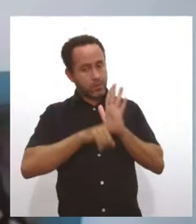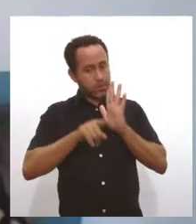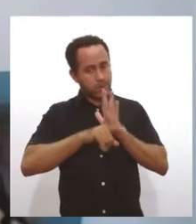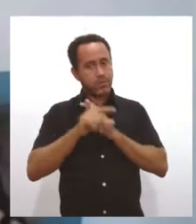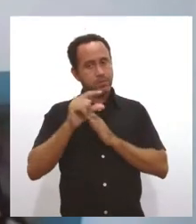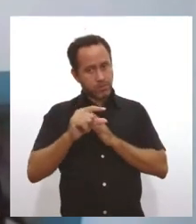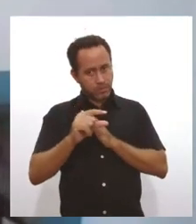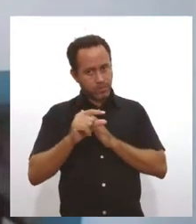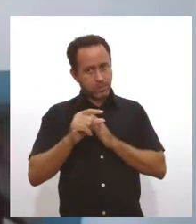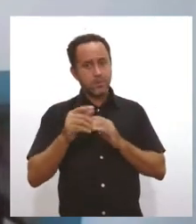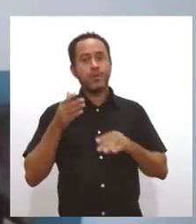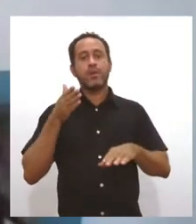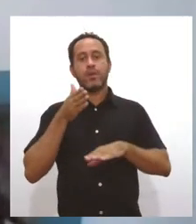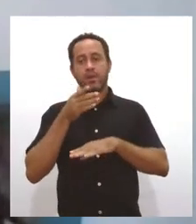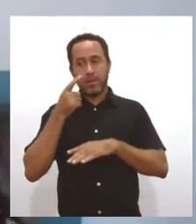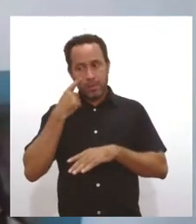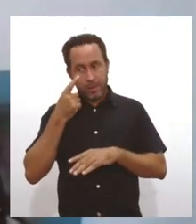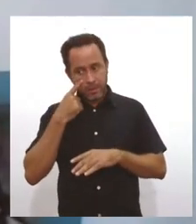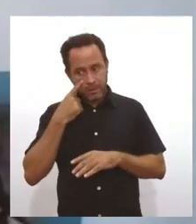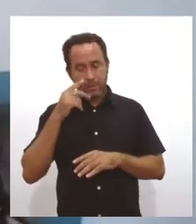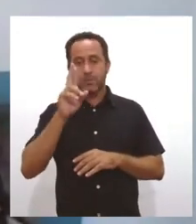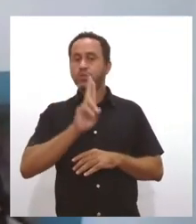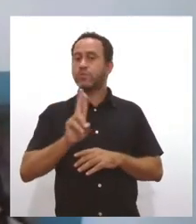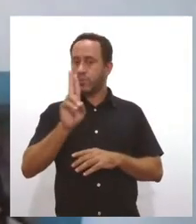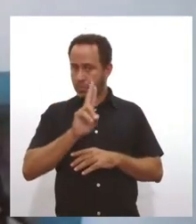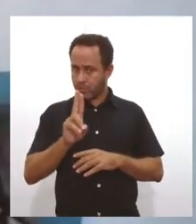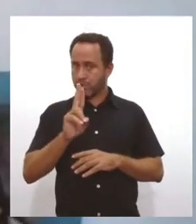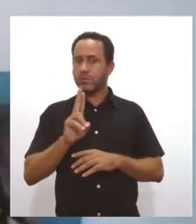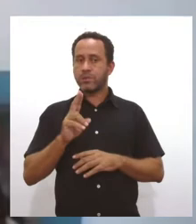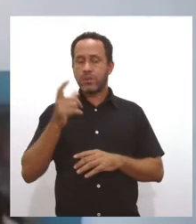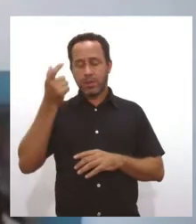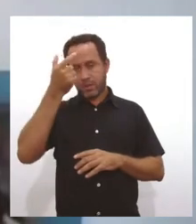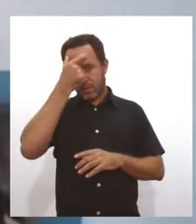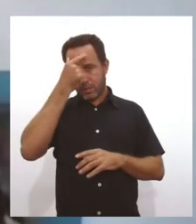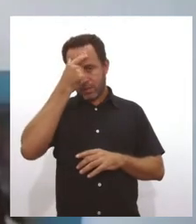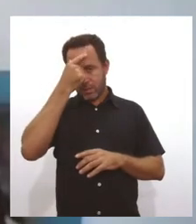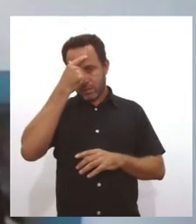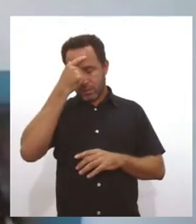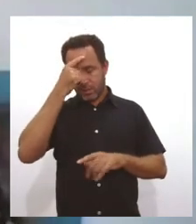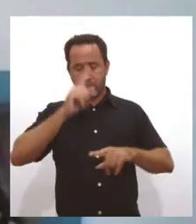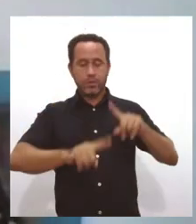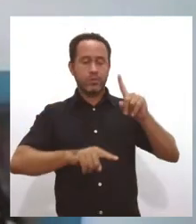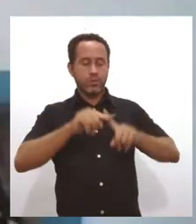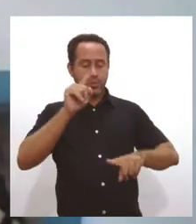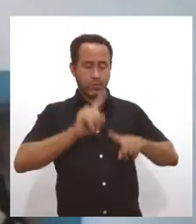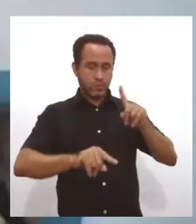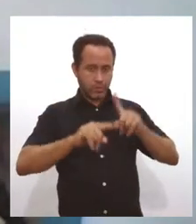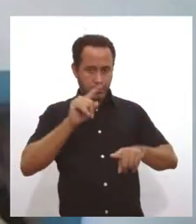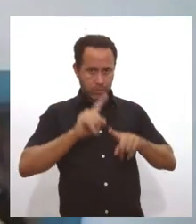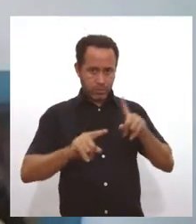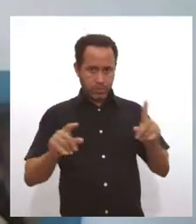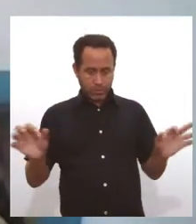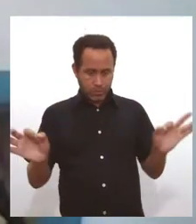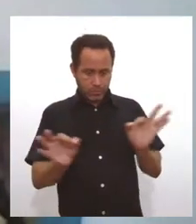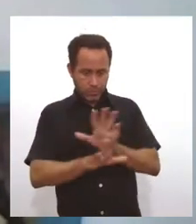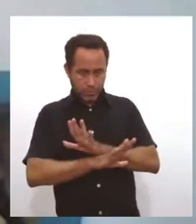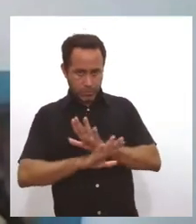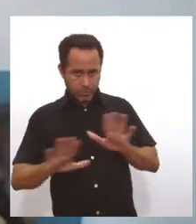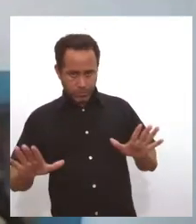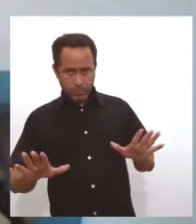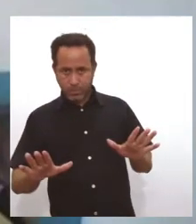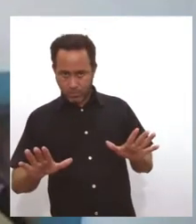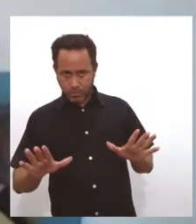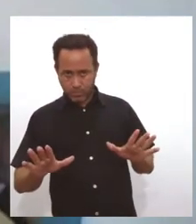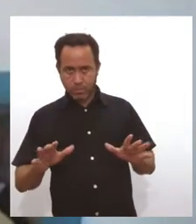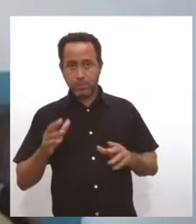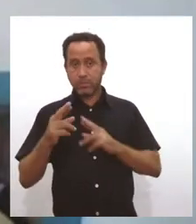preciso entrar nessa onda do consumo consciente, né? De pensar que os recursos, eles são finitos, e ter uma responsabilidade